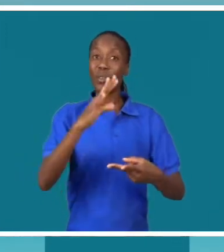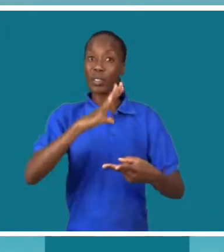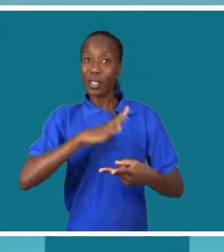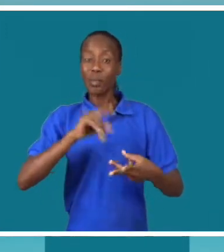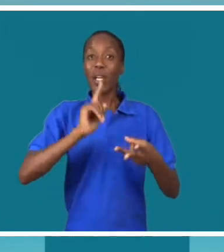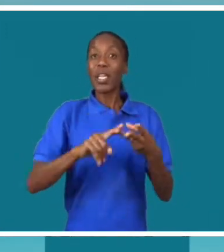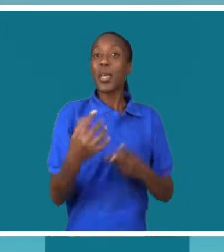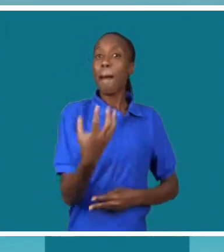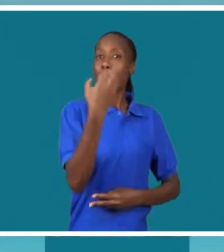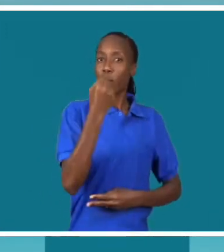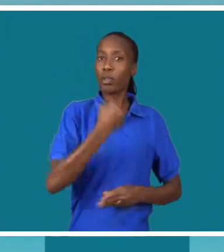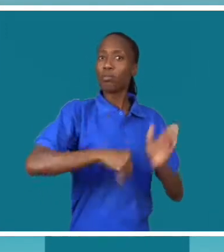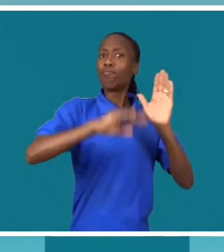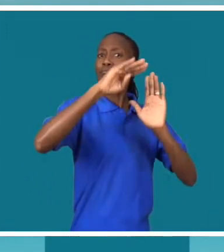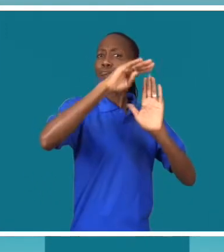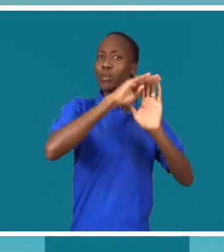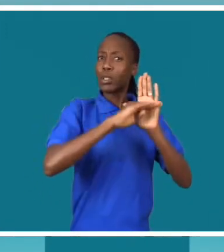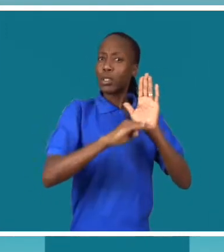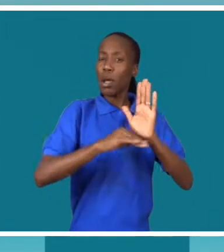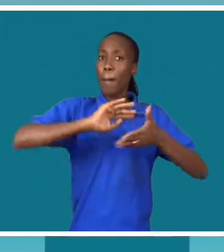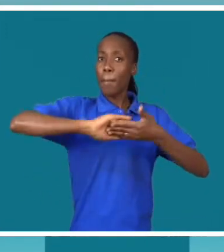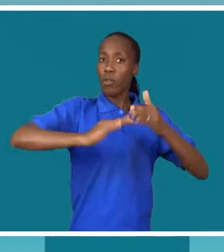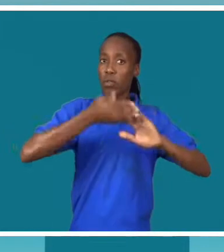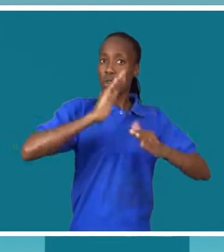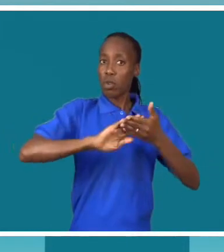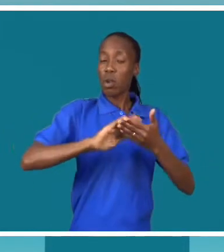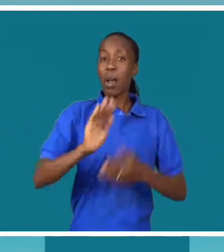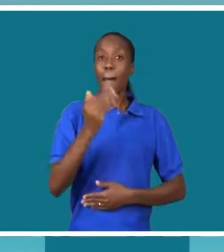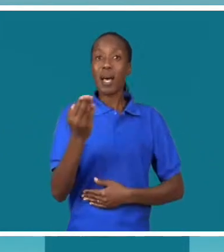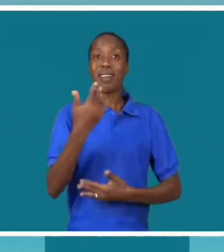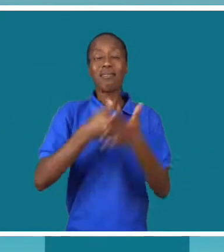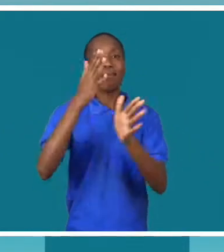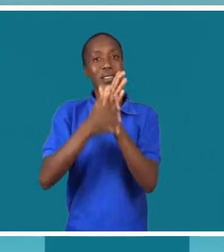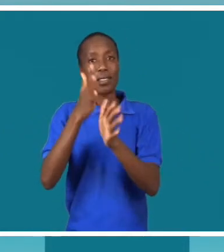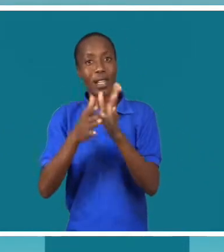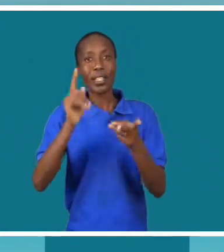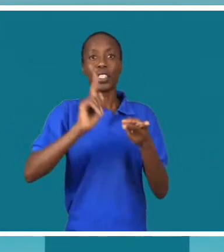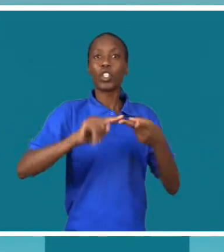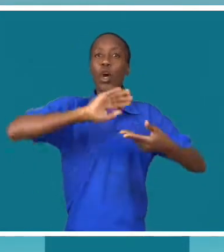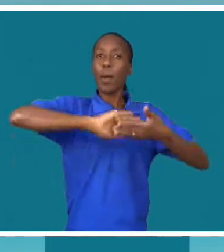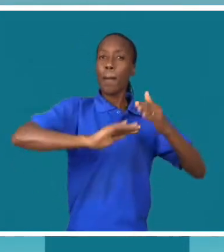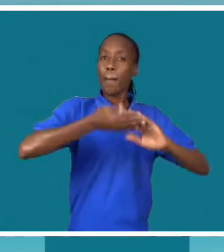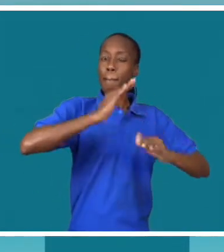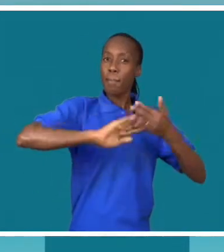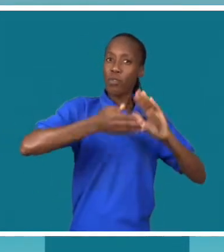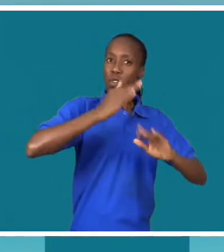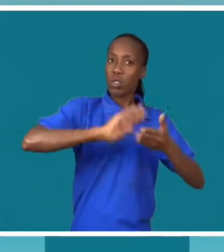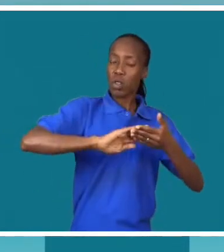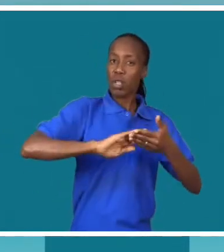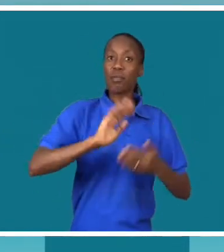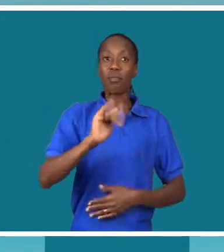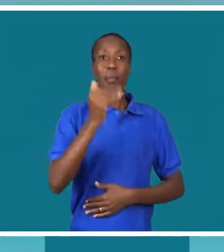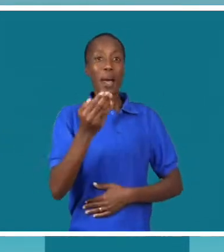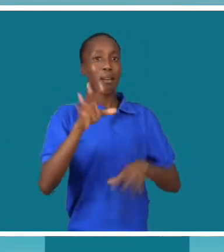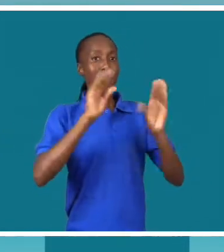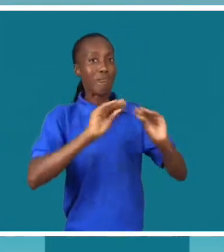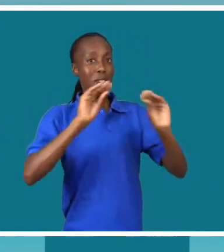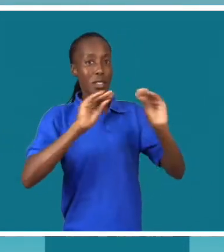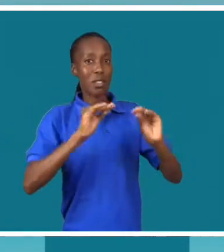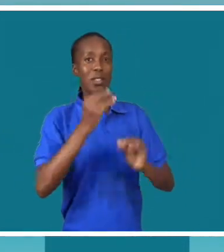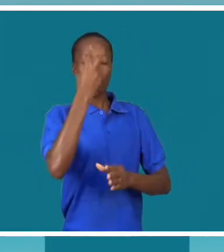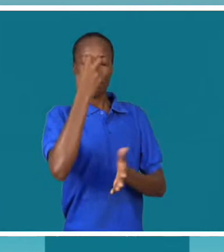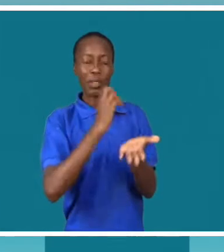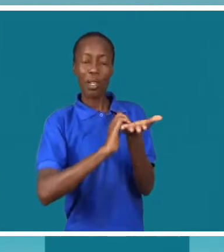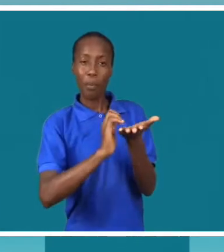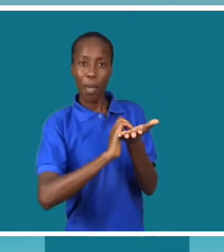quantos cegos temos, que é para programarmos professores para a língua de sinais, programarmos professores para o